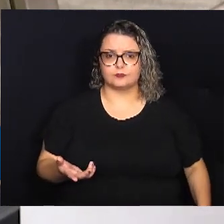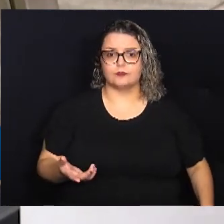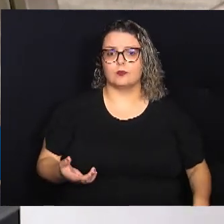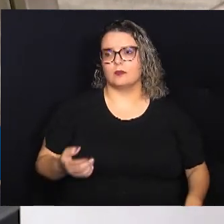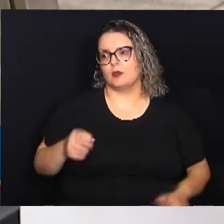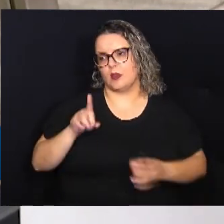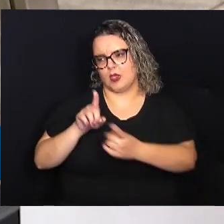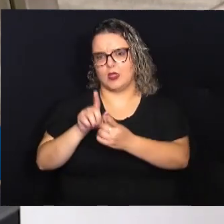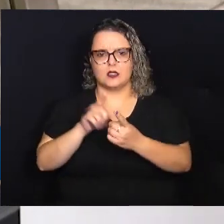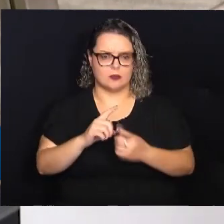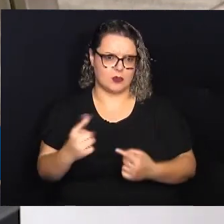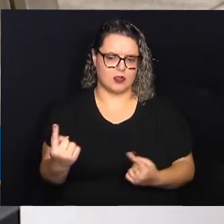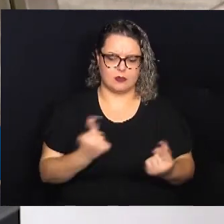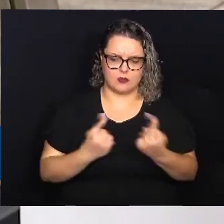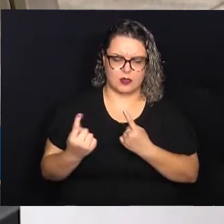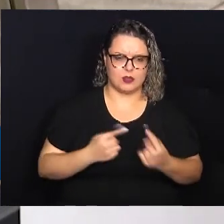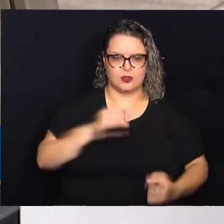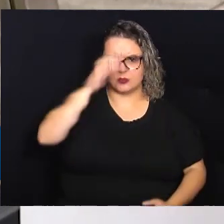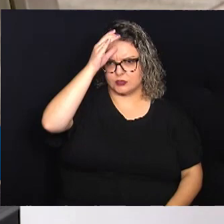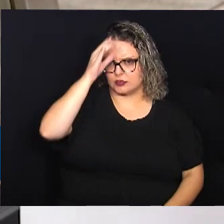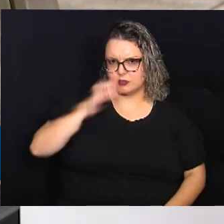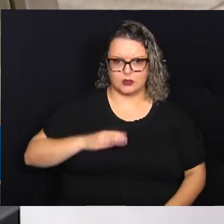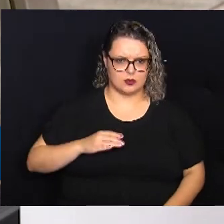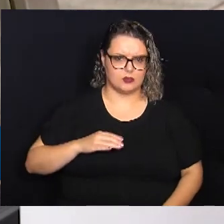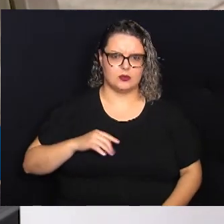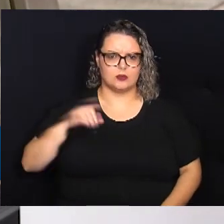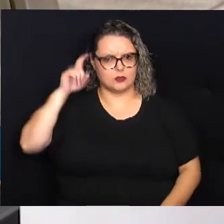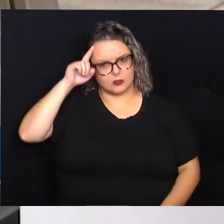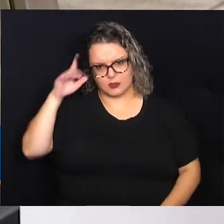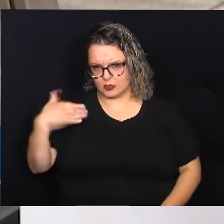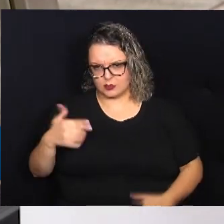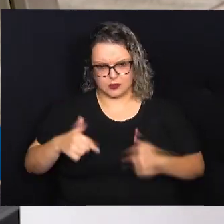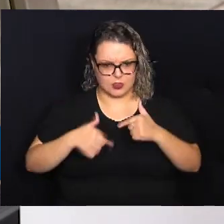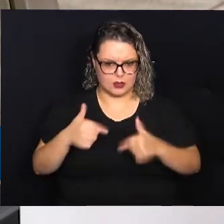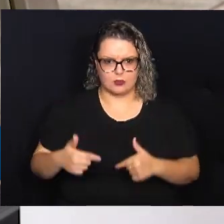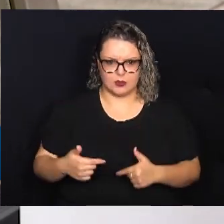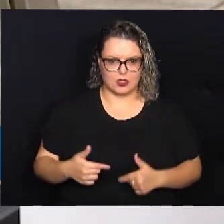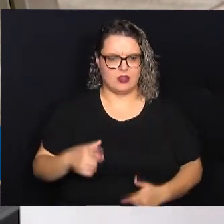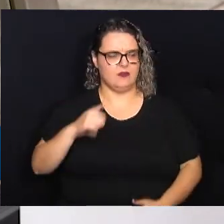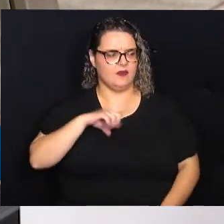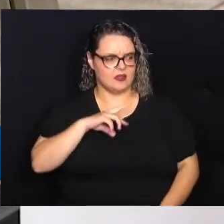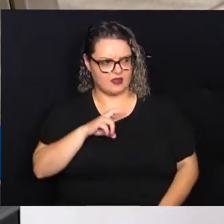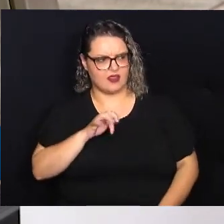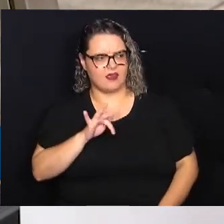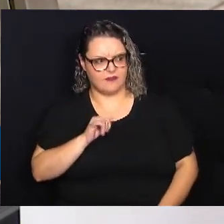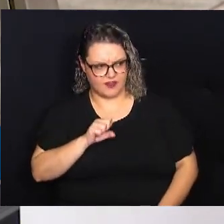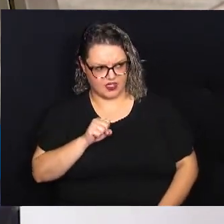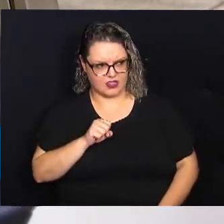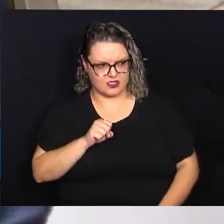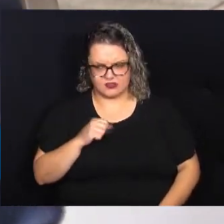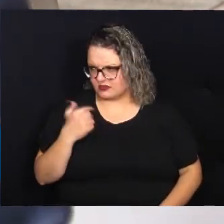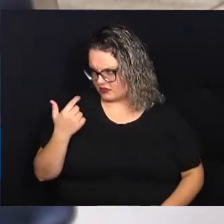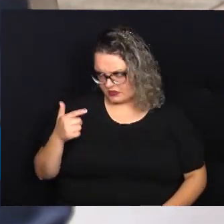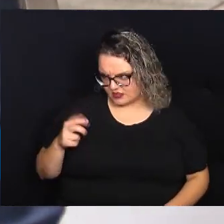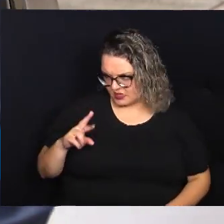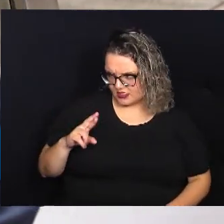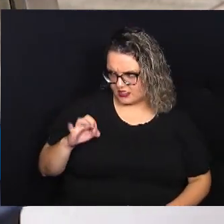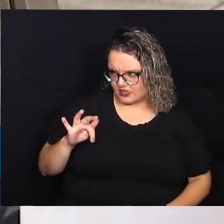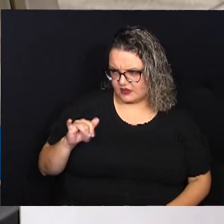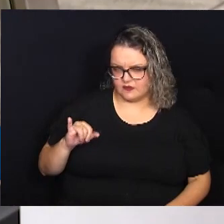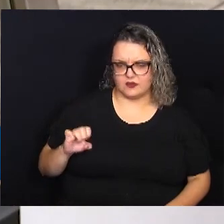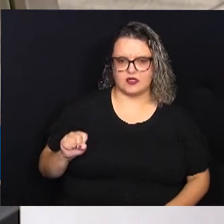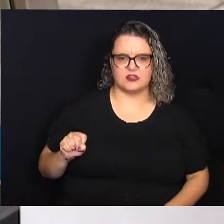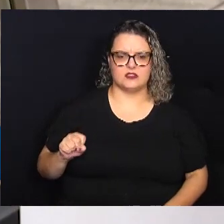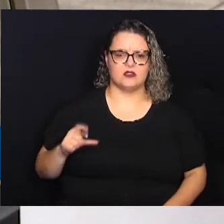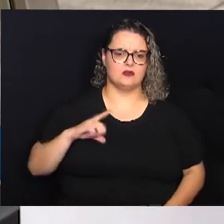perguntas dos municípios diariamente no meu trabalho, então eu tenho essa proximidade com as pessoas